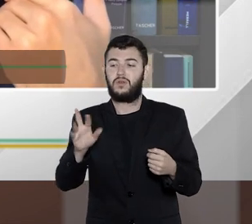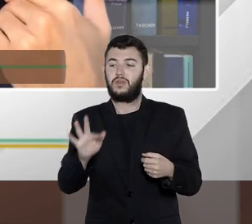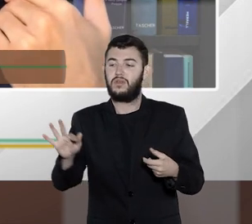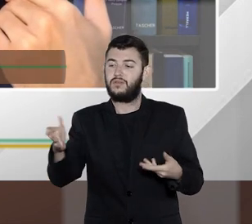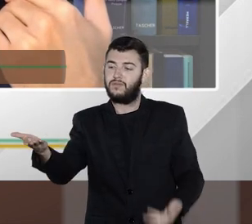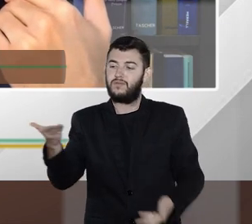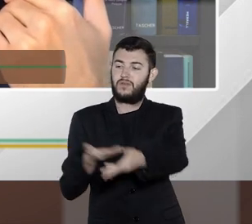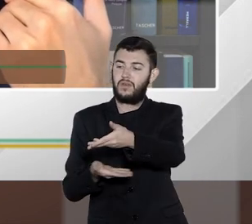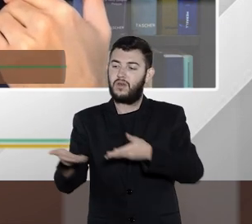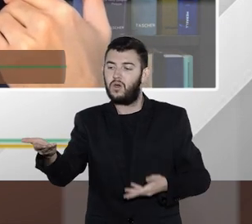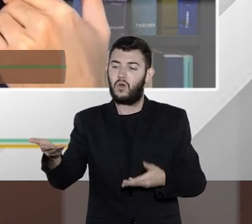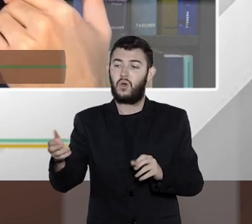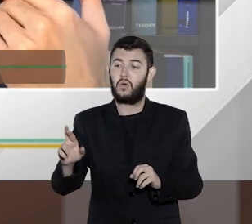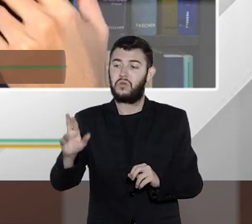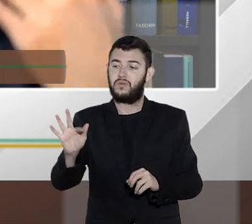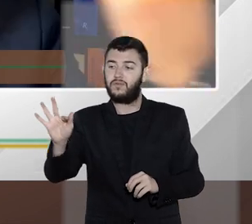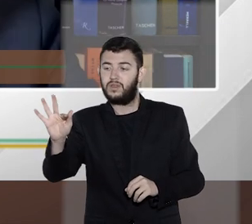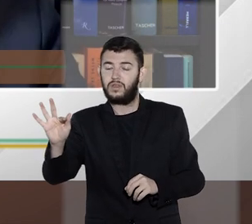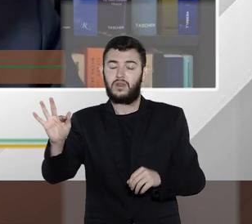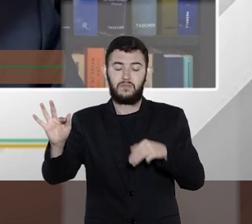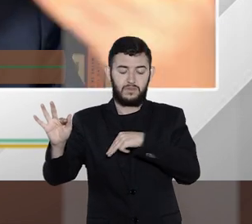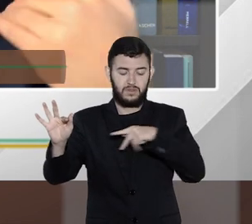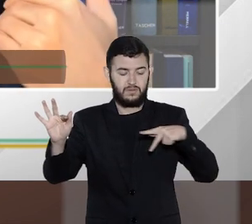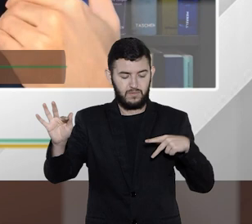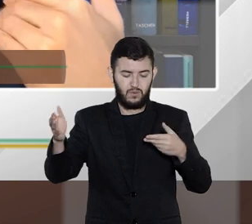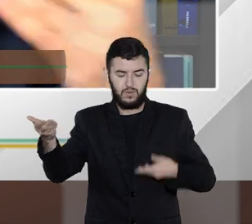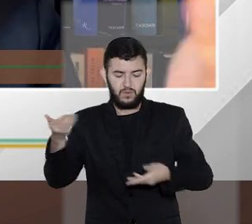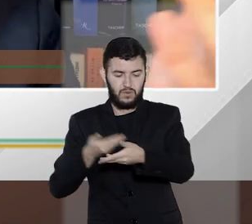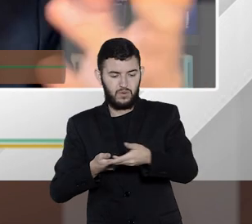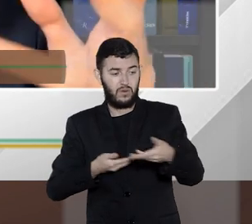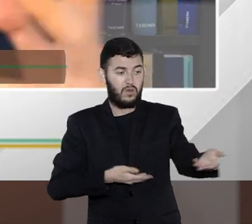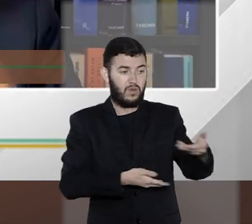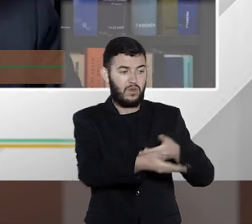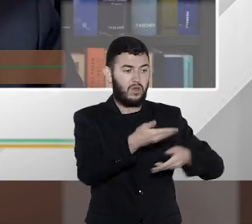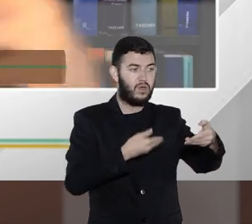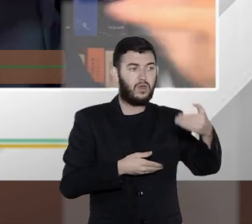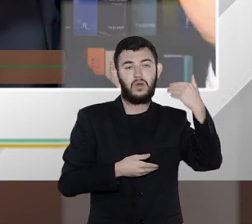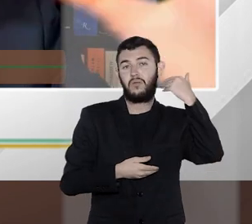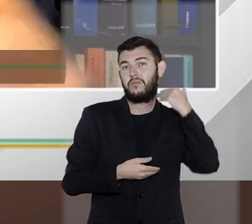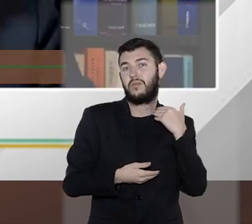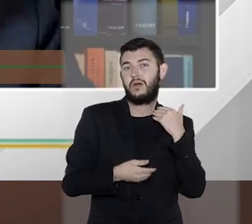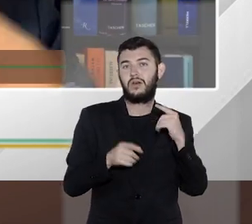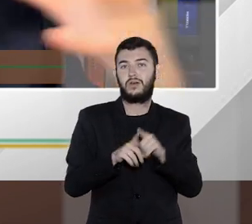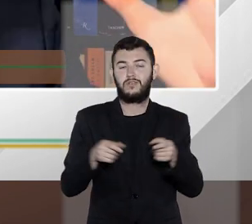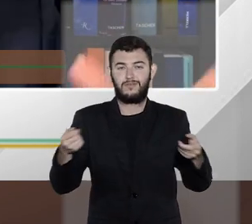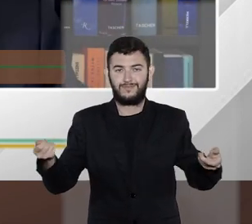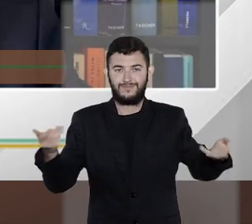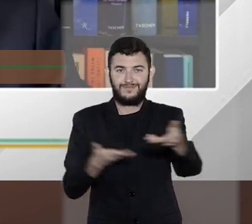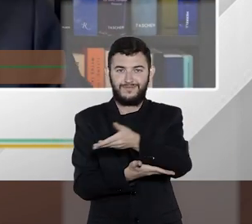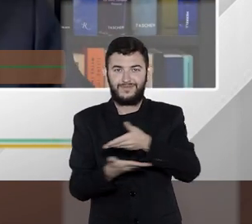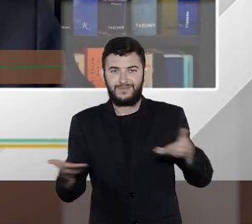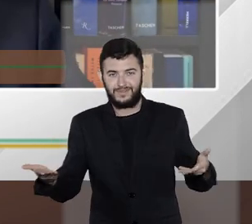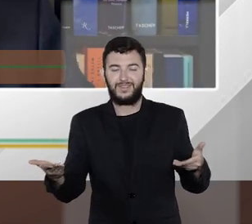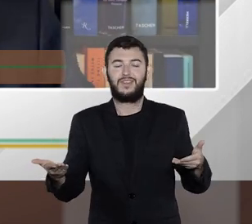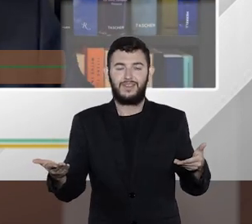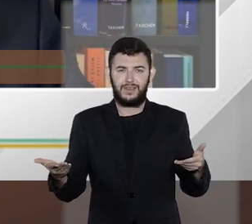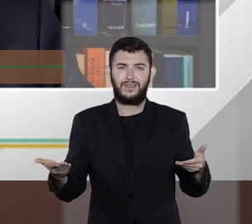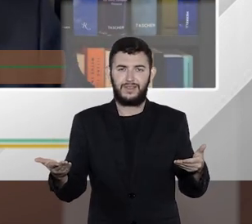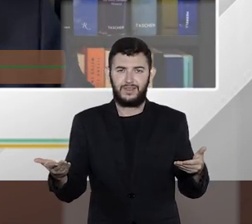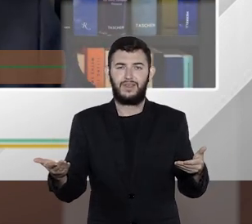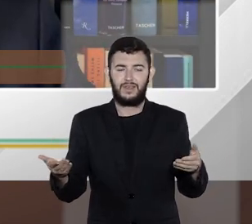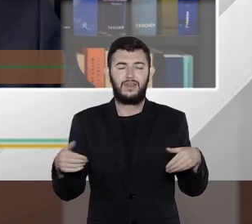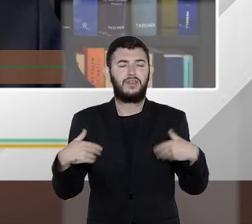ou a Receita Federal falando com o Ministério Público e falando com o banco e dentro desse circuito